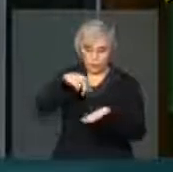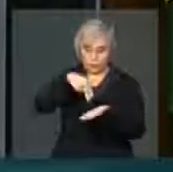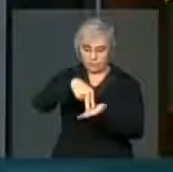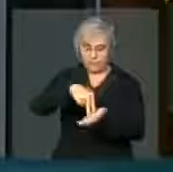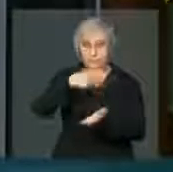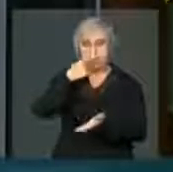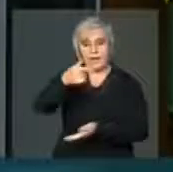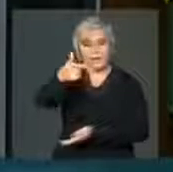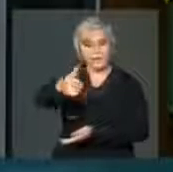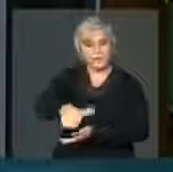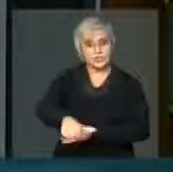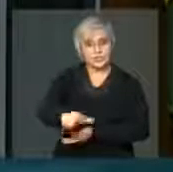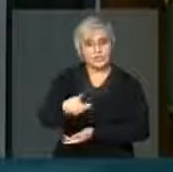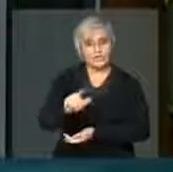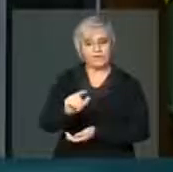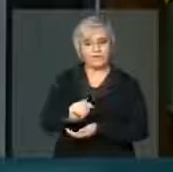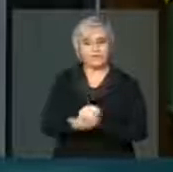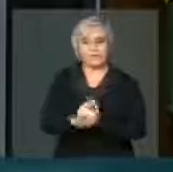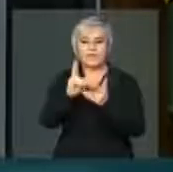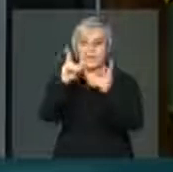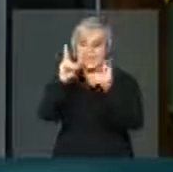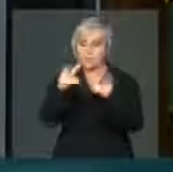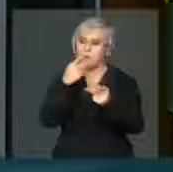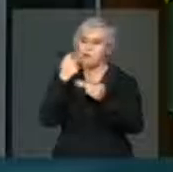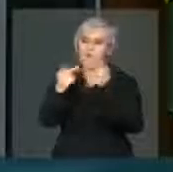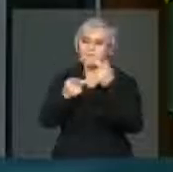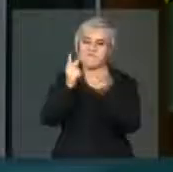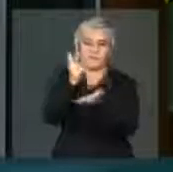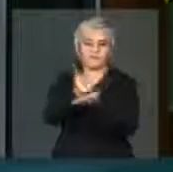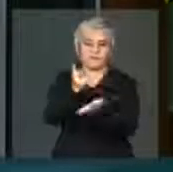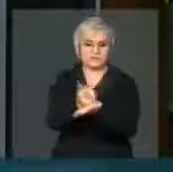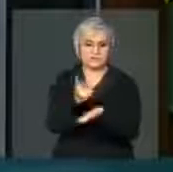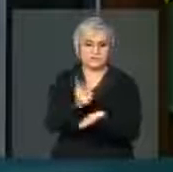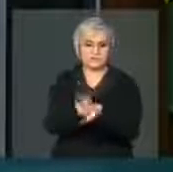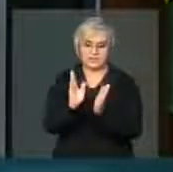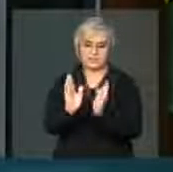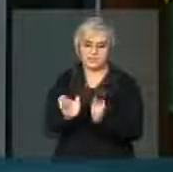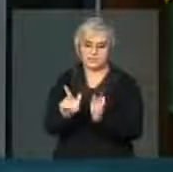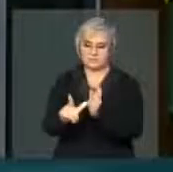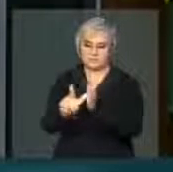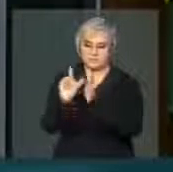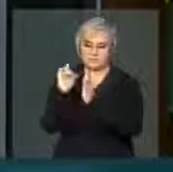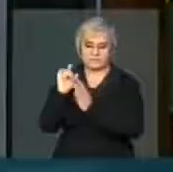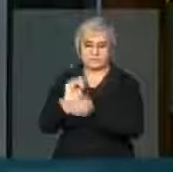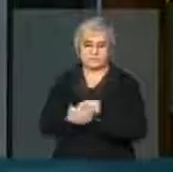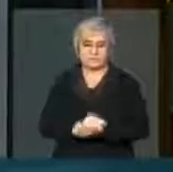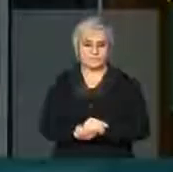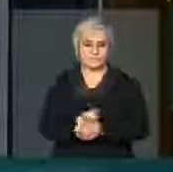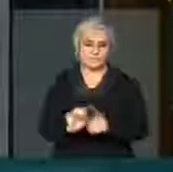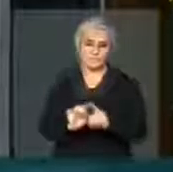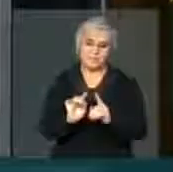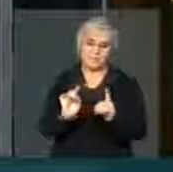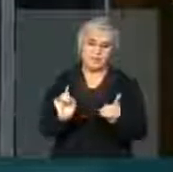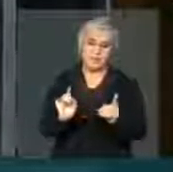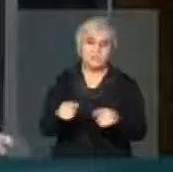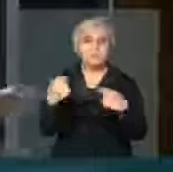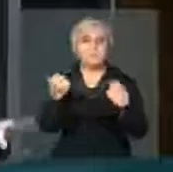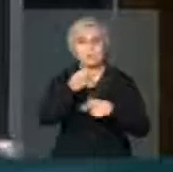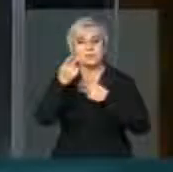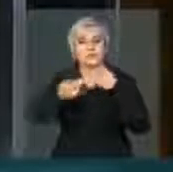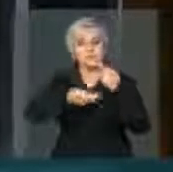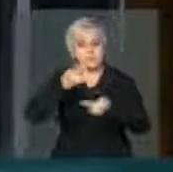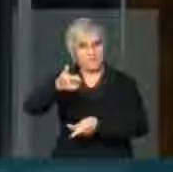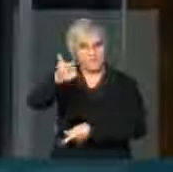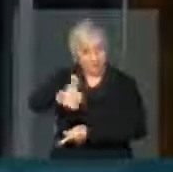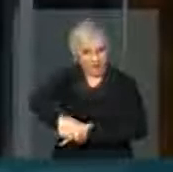é o mesmo argumento, mas que eu considero que tem que ser repetido